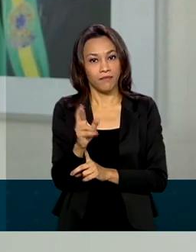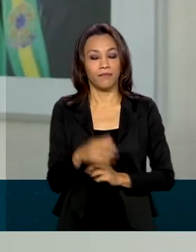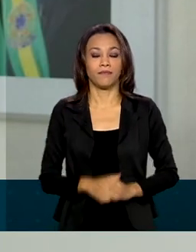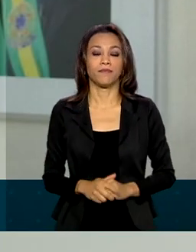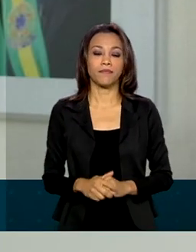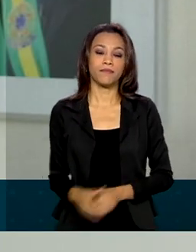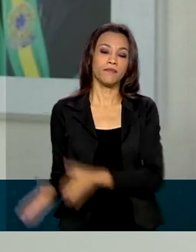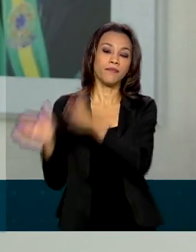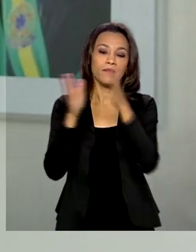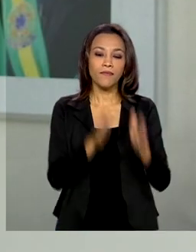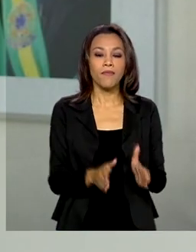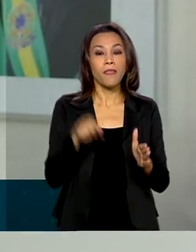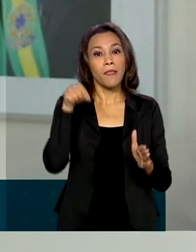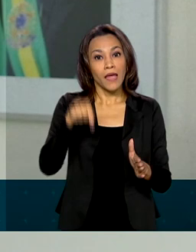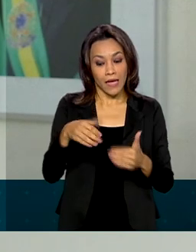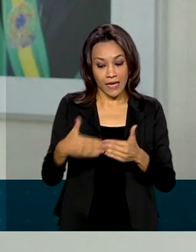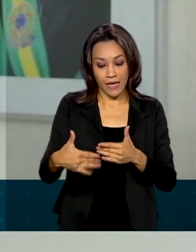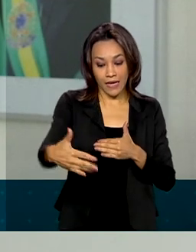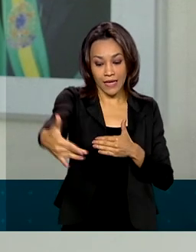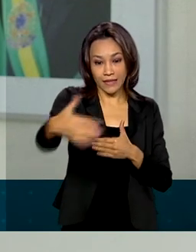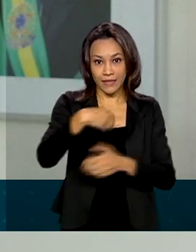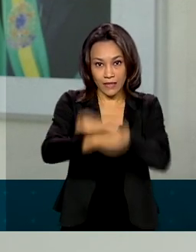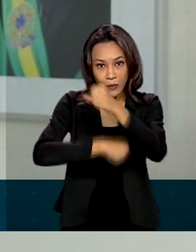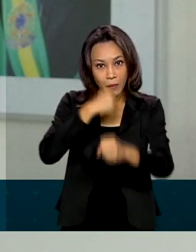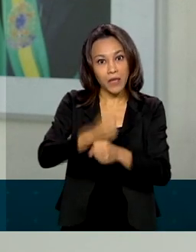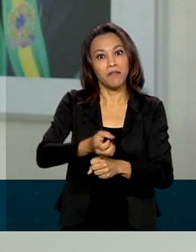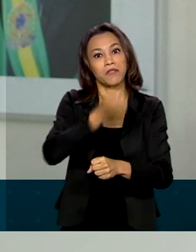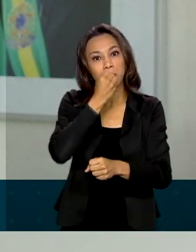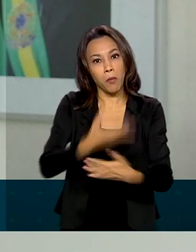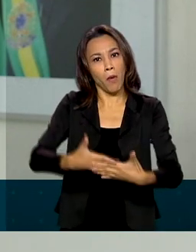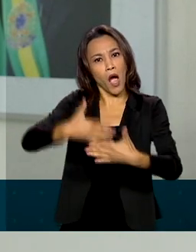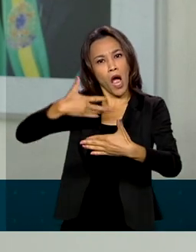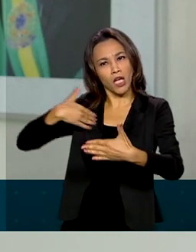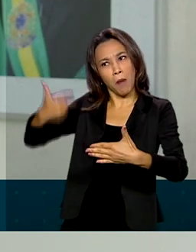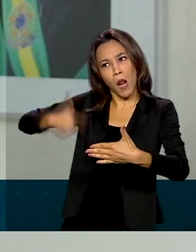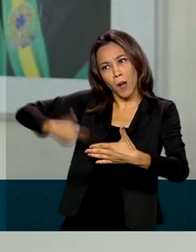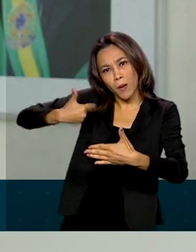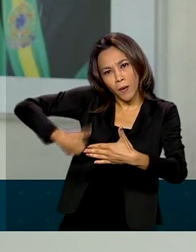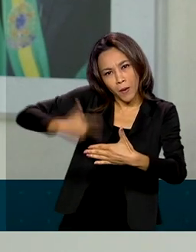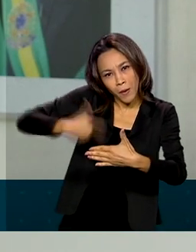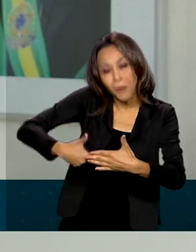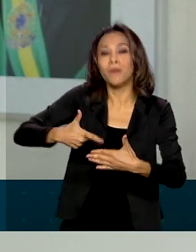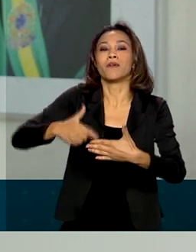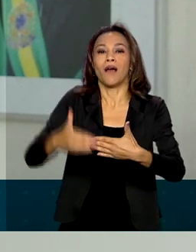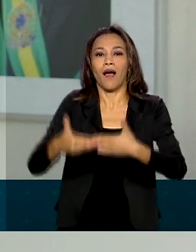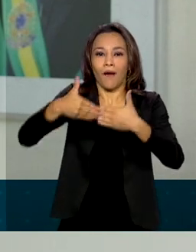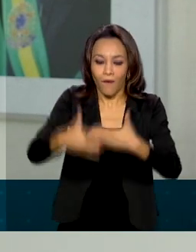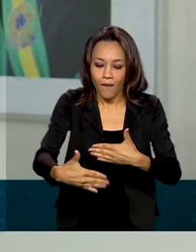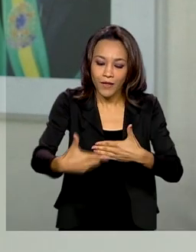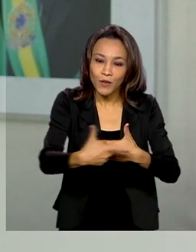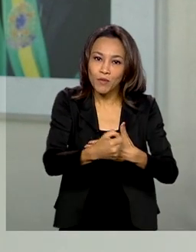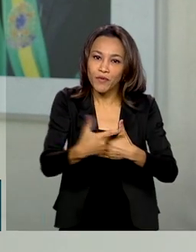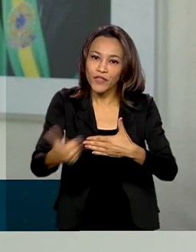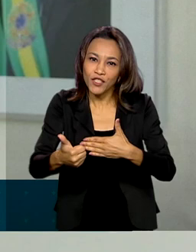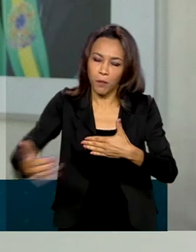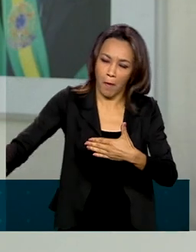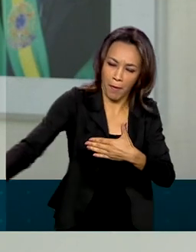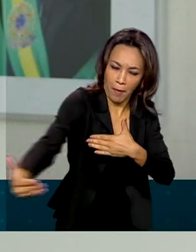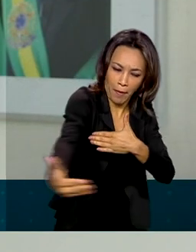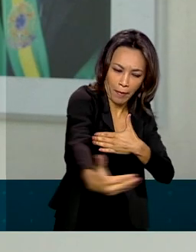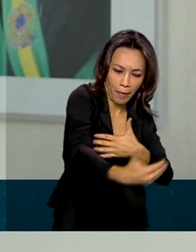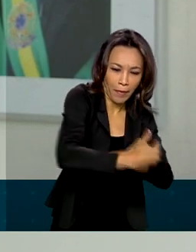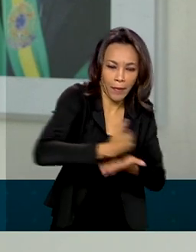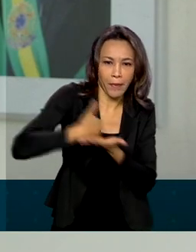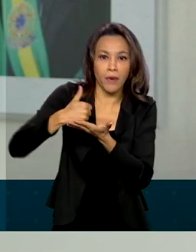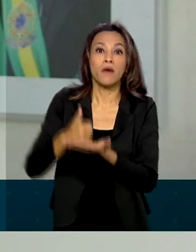Será um ano de grande colheita em função de tudo o que foi plantado em estruturação de projetos agora em 2020. Nós teremos mais